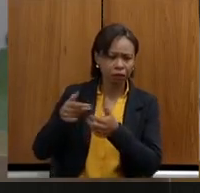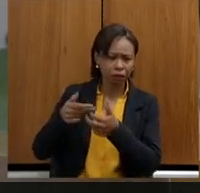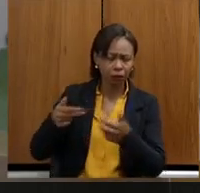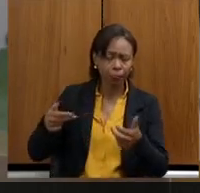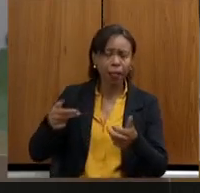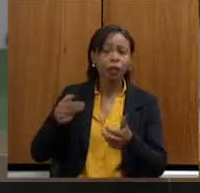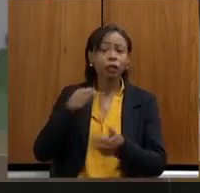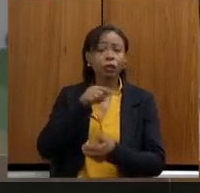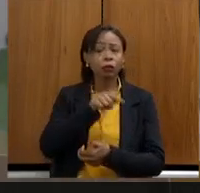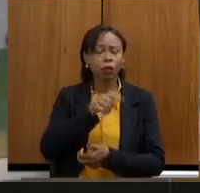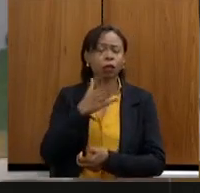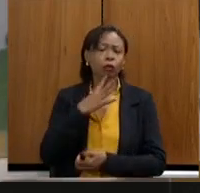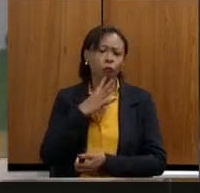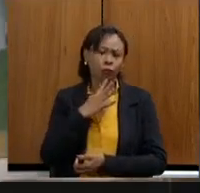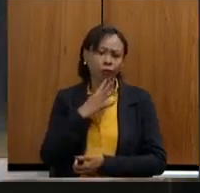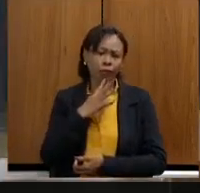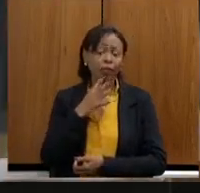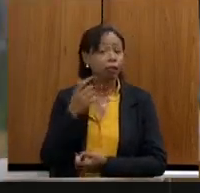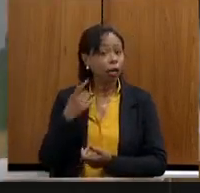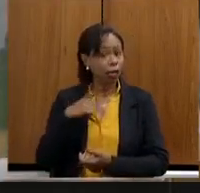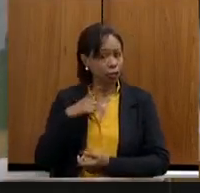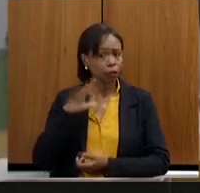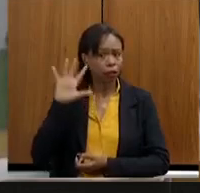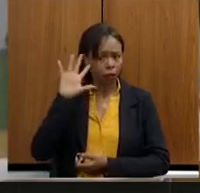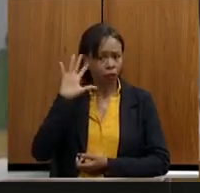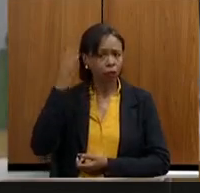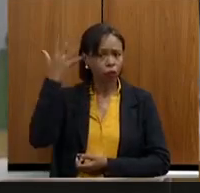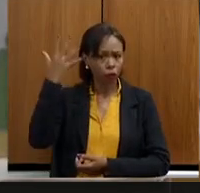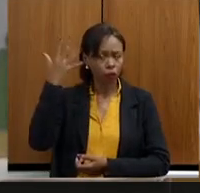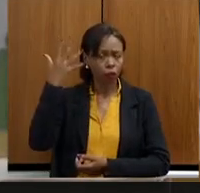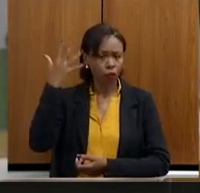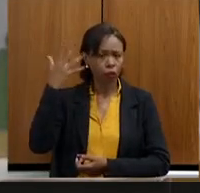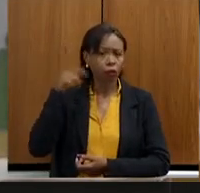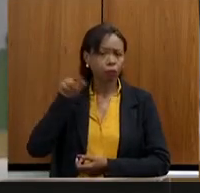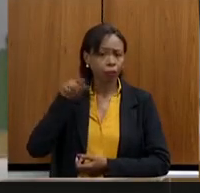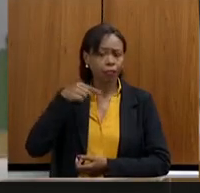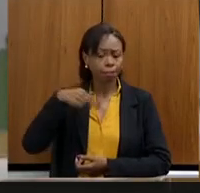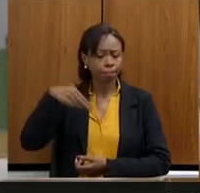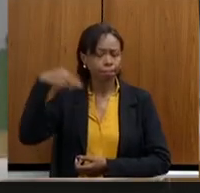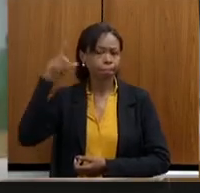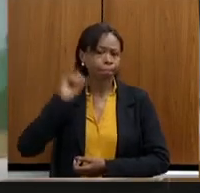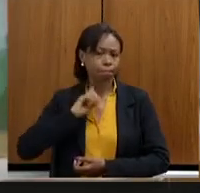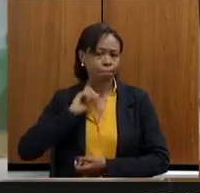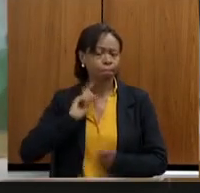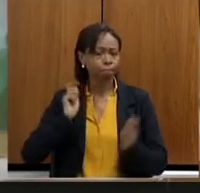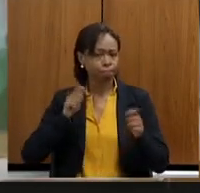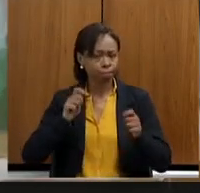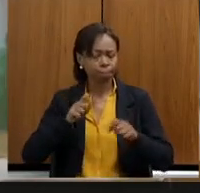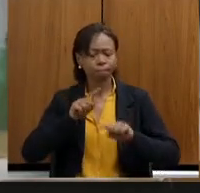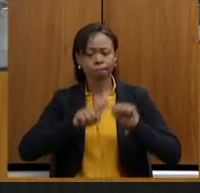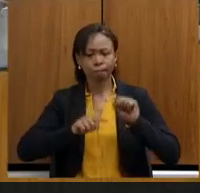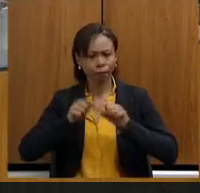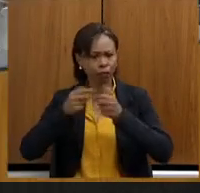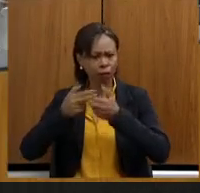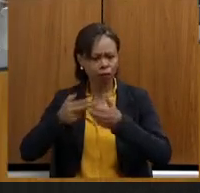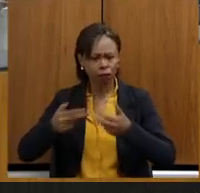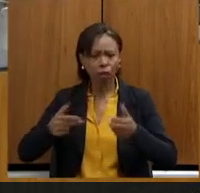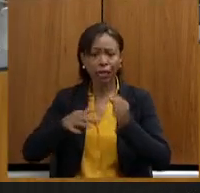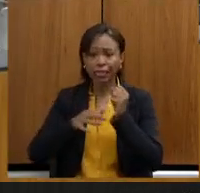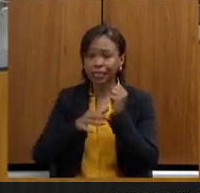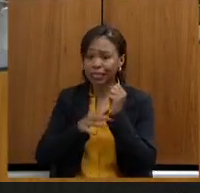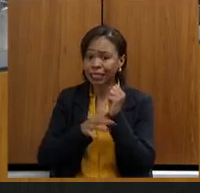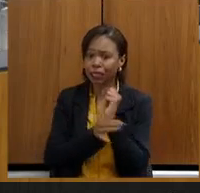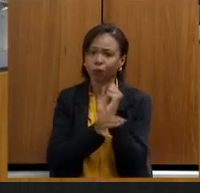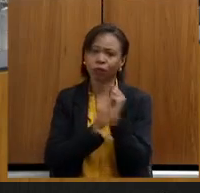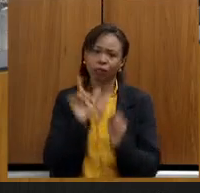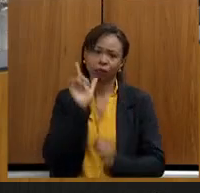senhora está dando agora, para que o Norte de Minas possa ter esses recursos do Plano de Segurança Hídrica. Então,